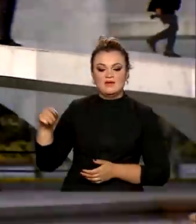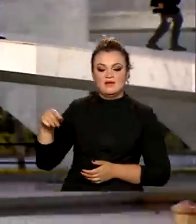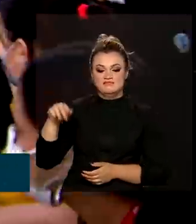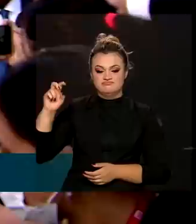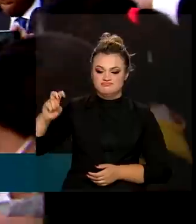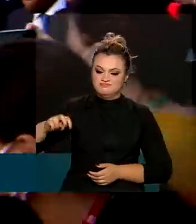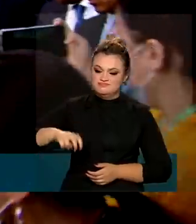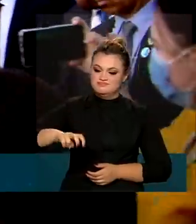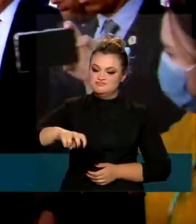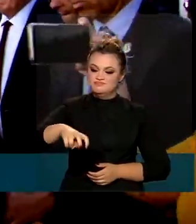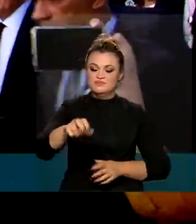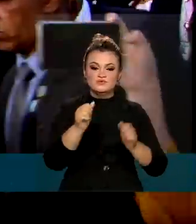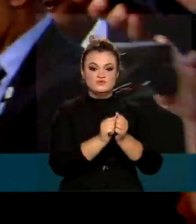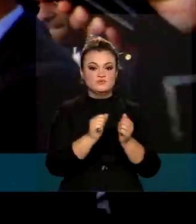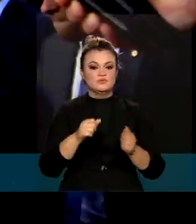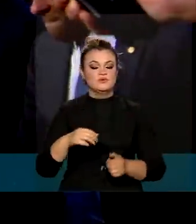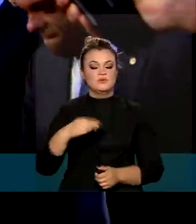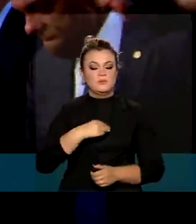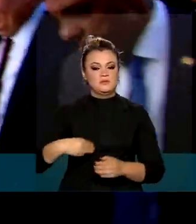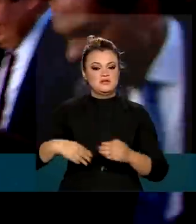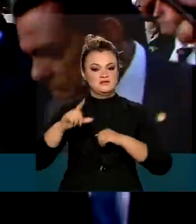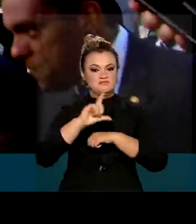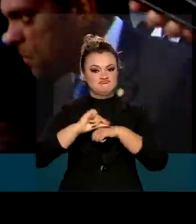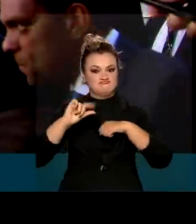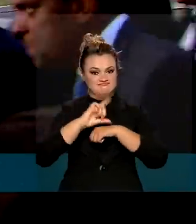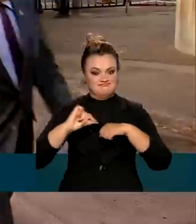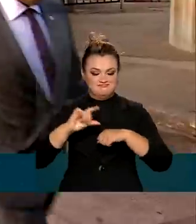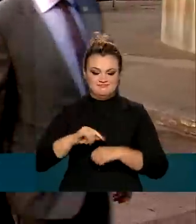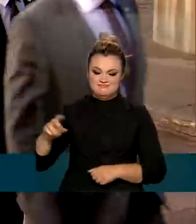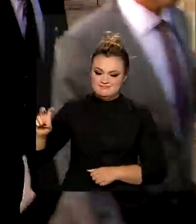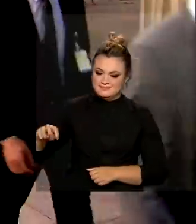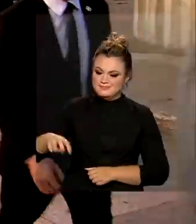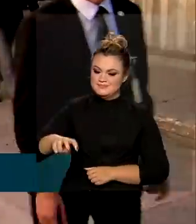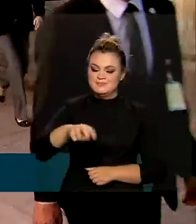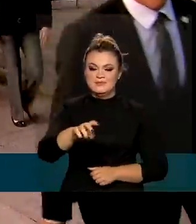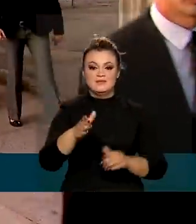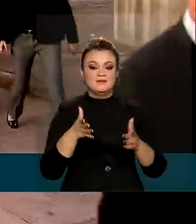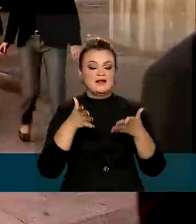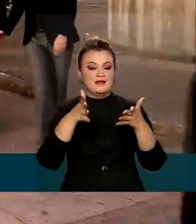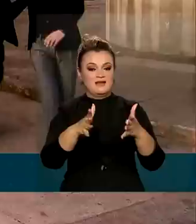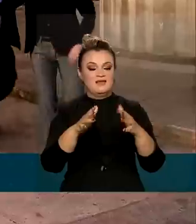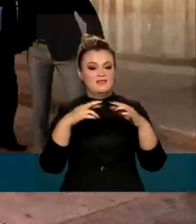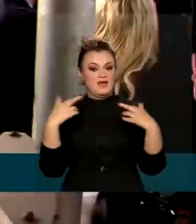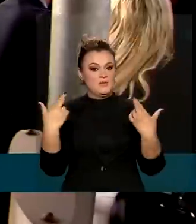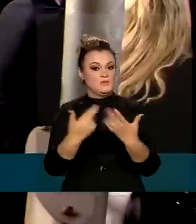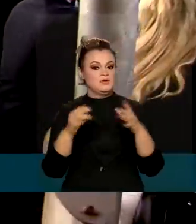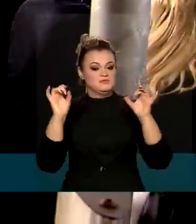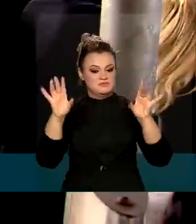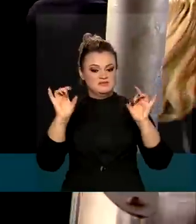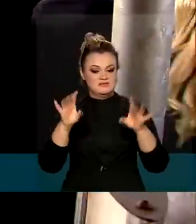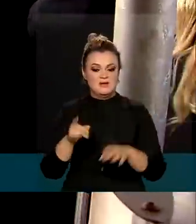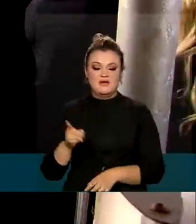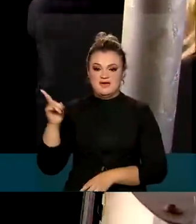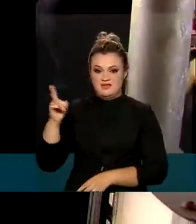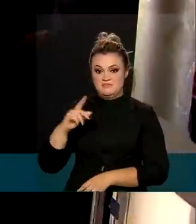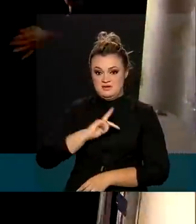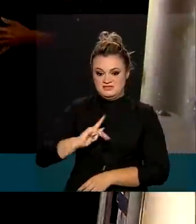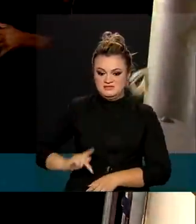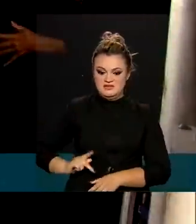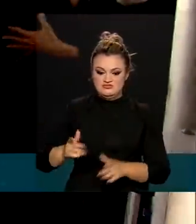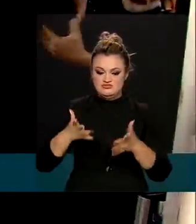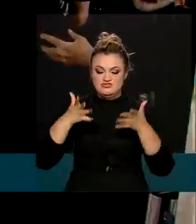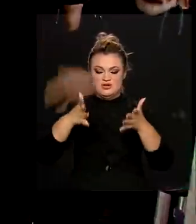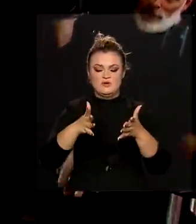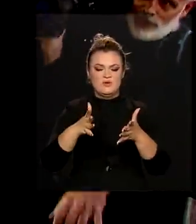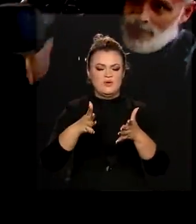o Congresso, ao lado do ministro da Casa Civil, Ciro Nogueira, para participar da sessão solene. O chefe do Executivo chegou ao